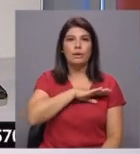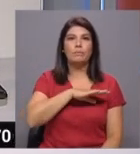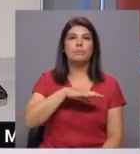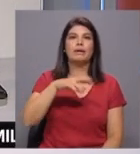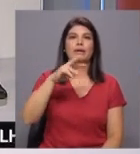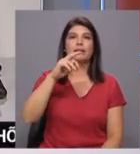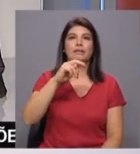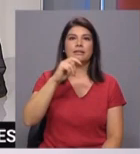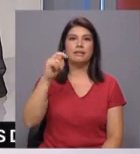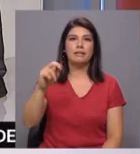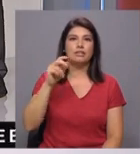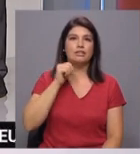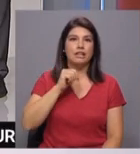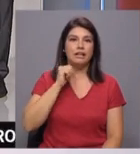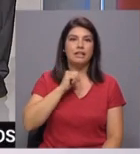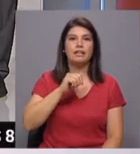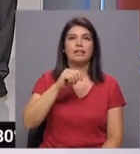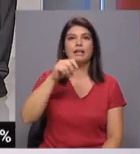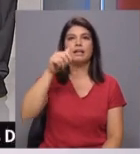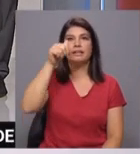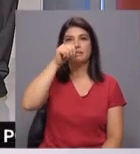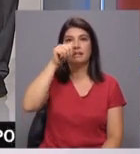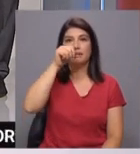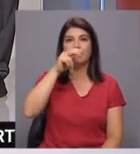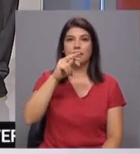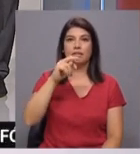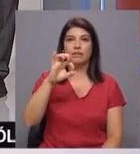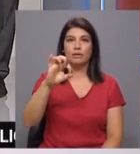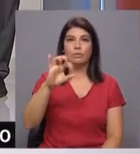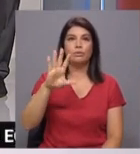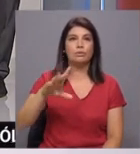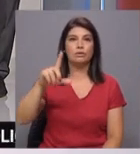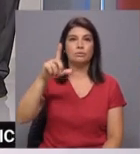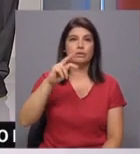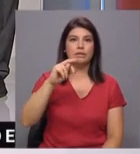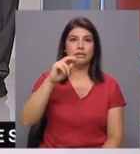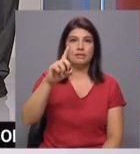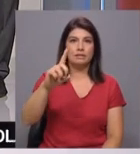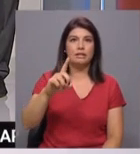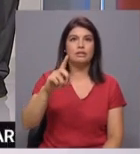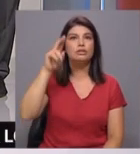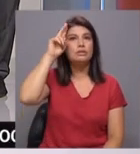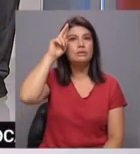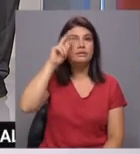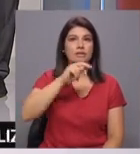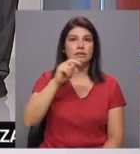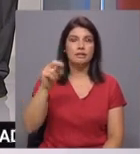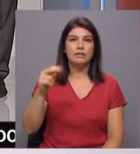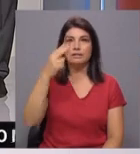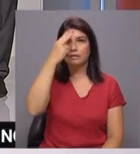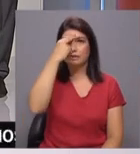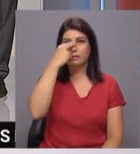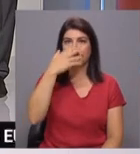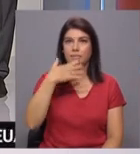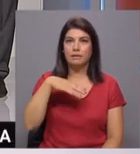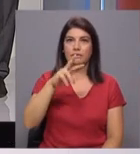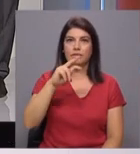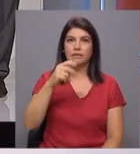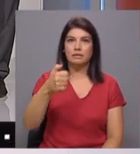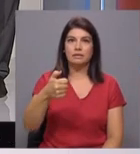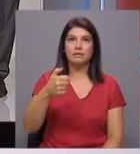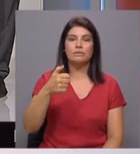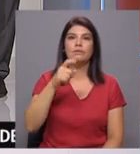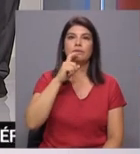36 para Lisboa, depois temos 38 para Santarém, mais para o interior, 33 para Porto Alegre, 35 para Castelo Branco e